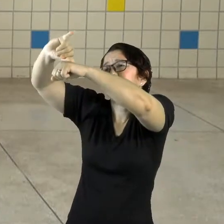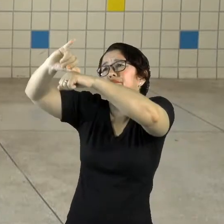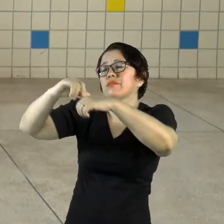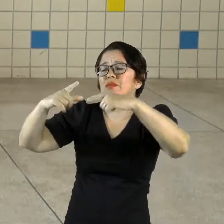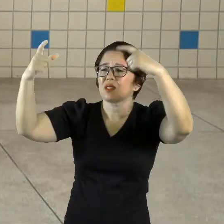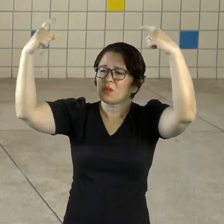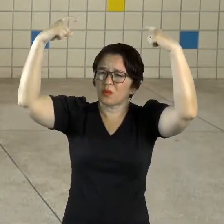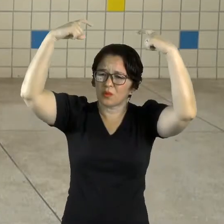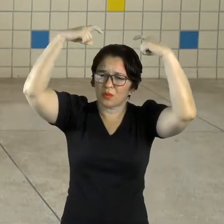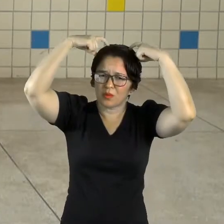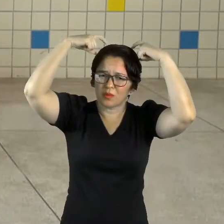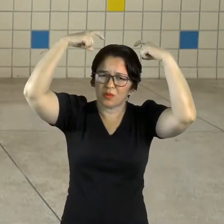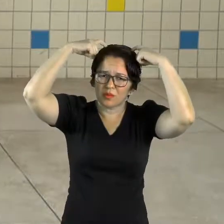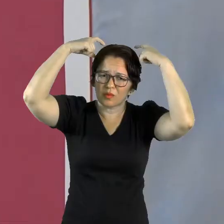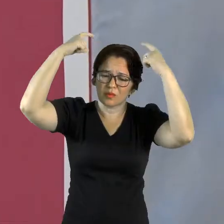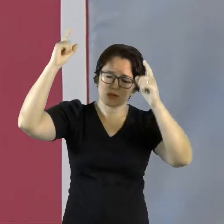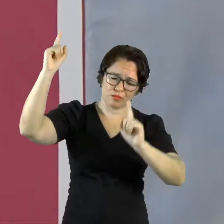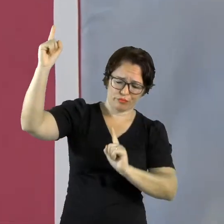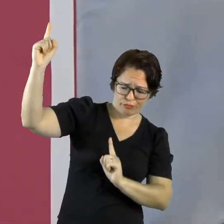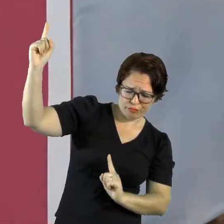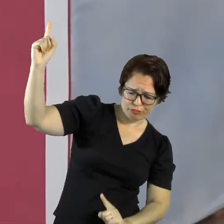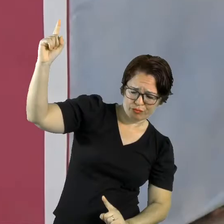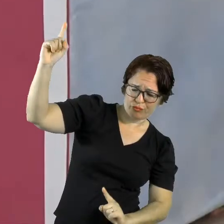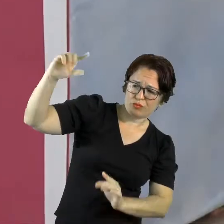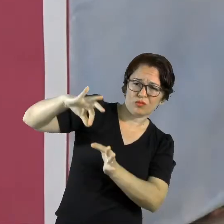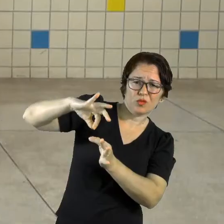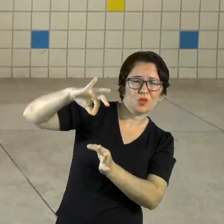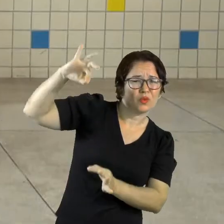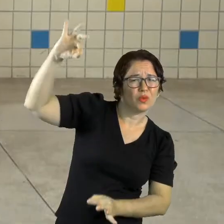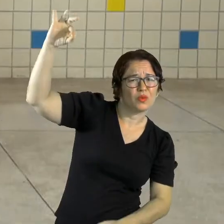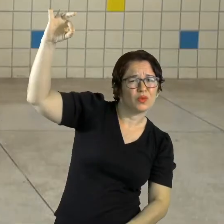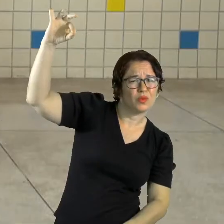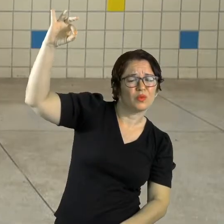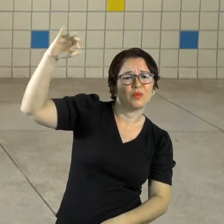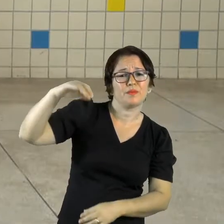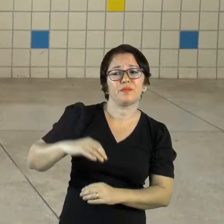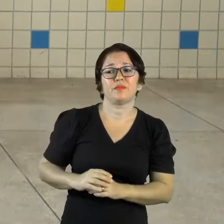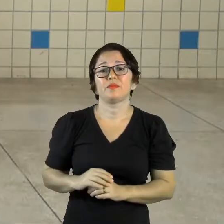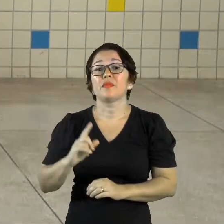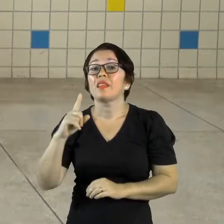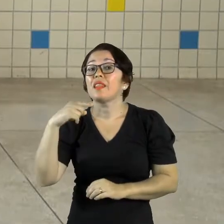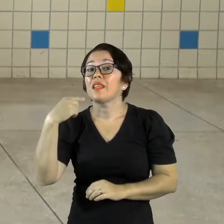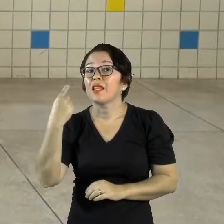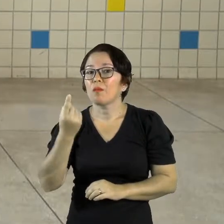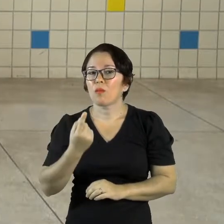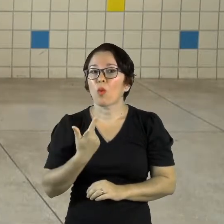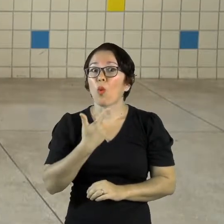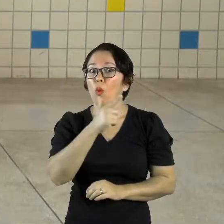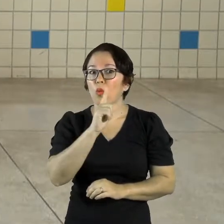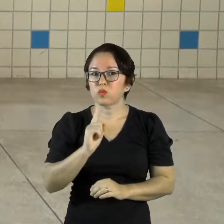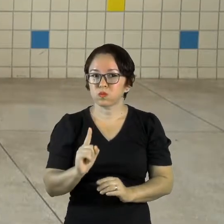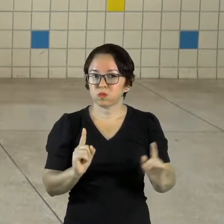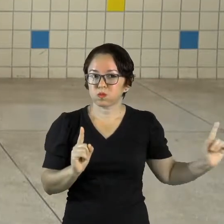estava bem lá embaixo. Depois chegou um amiguinho do urso,